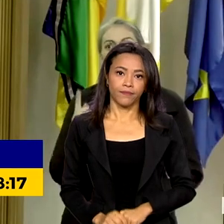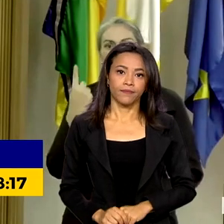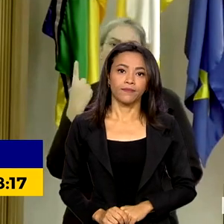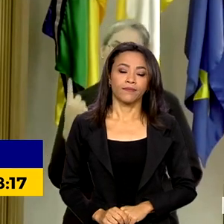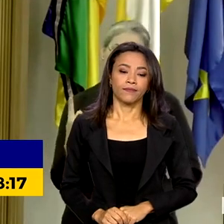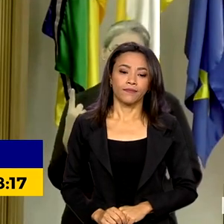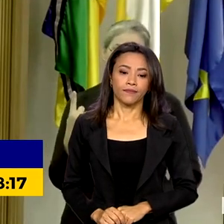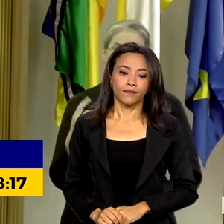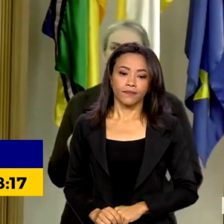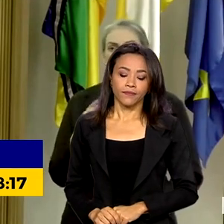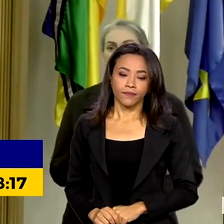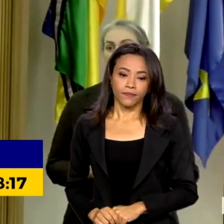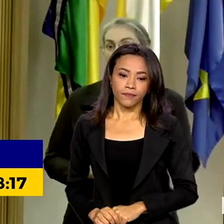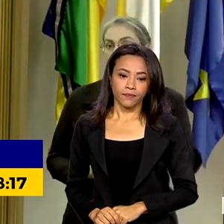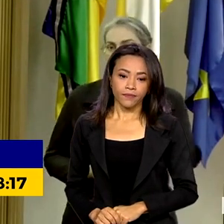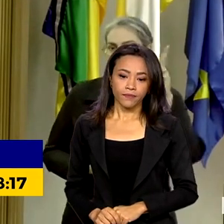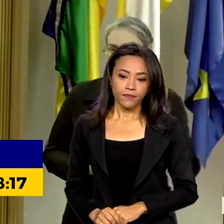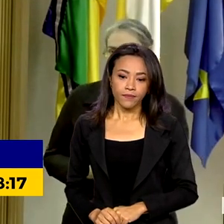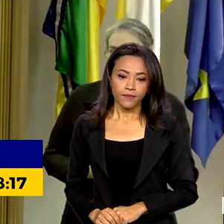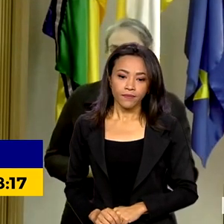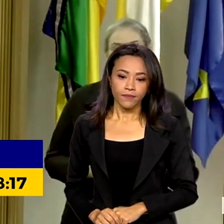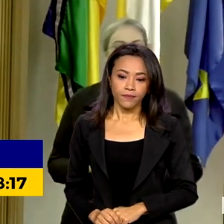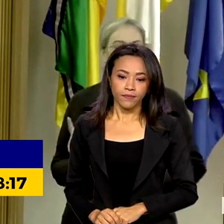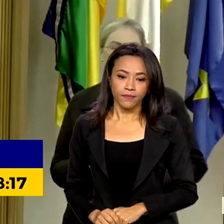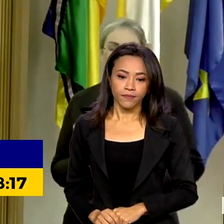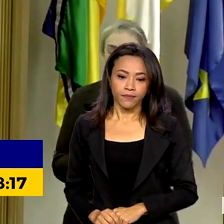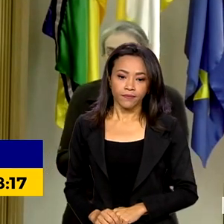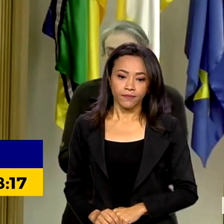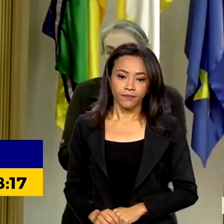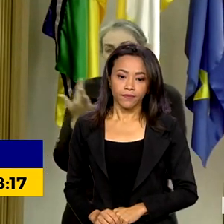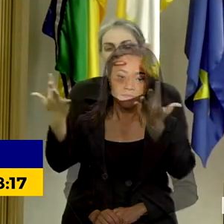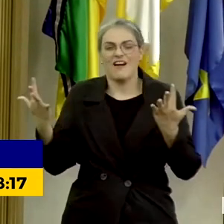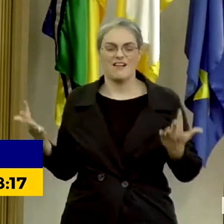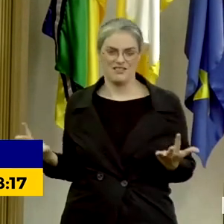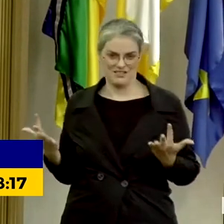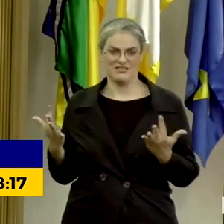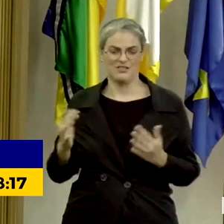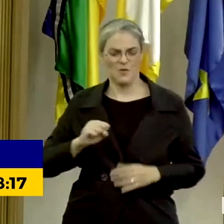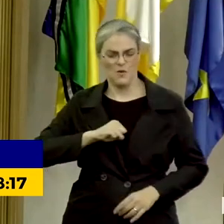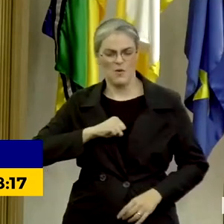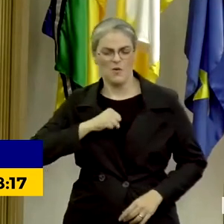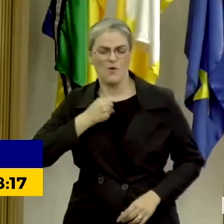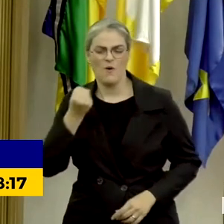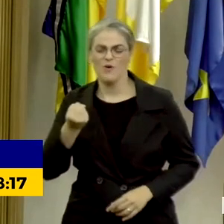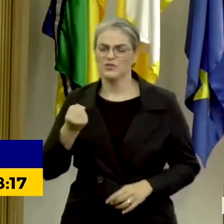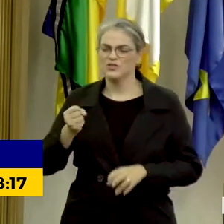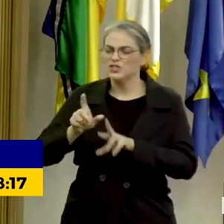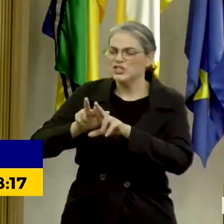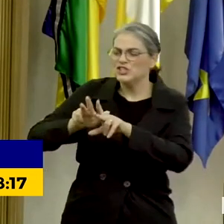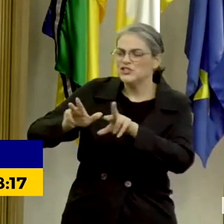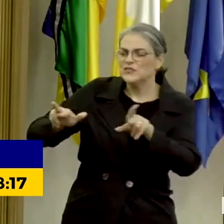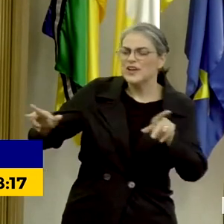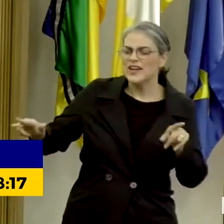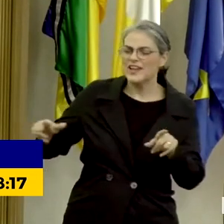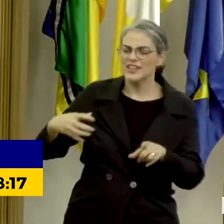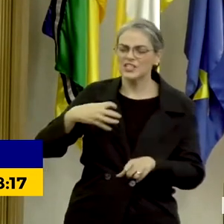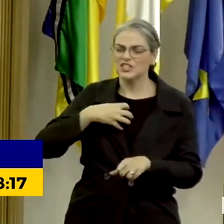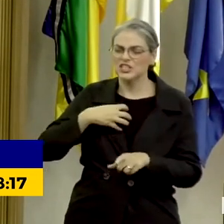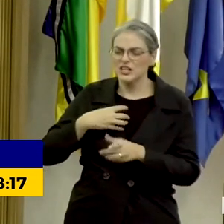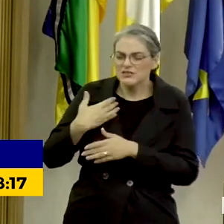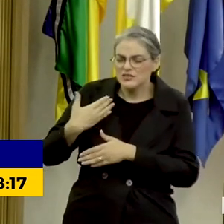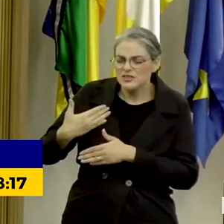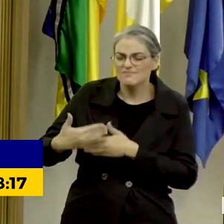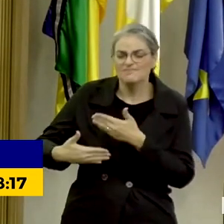manifestação de extremismo, mas de diversas manifestações e de ódios que são construídos de formas diferentes e que buscam